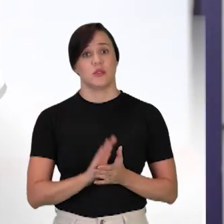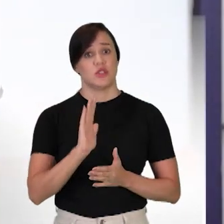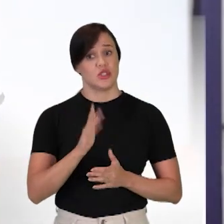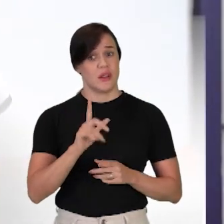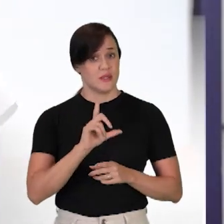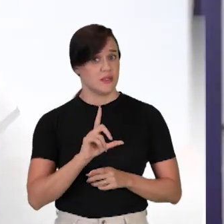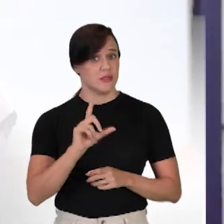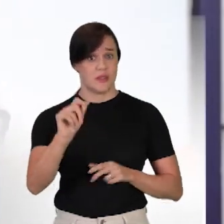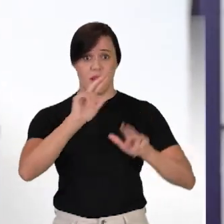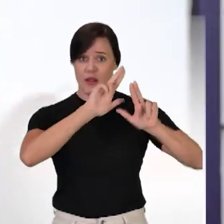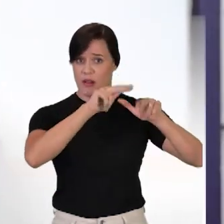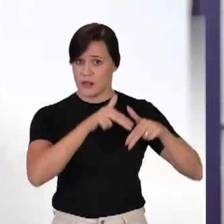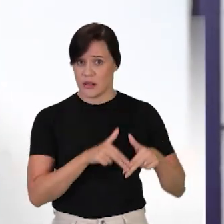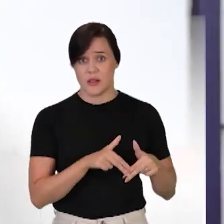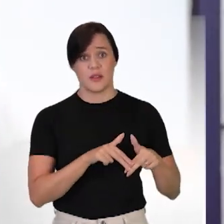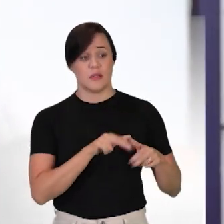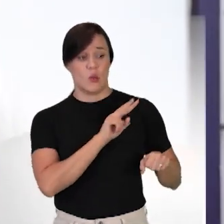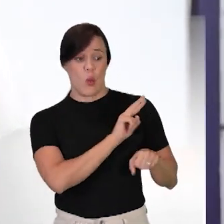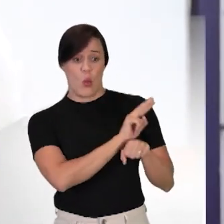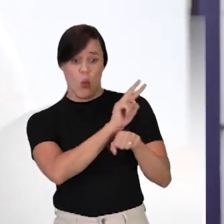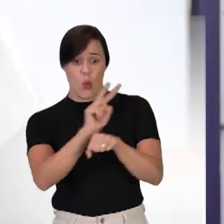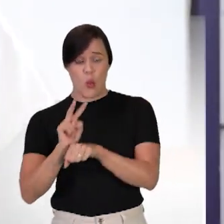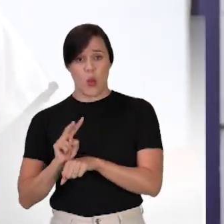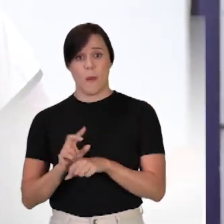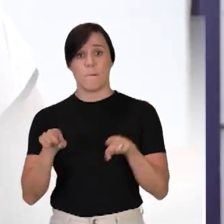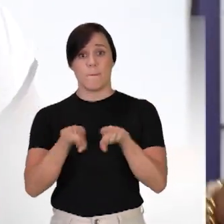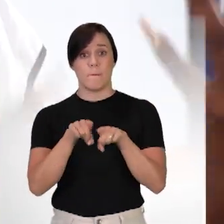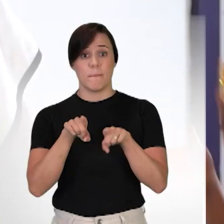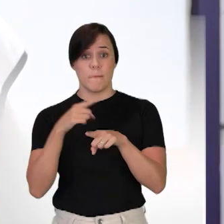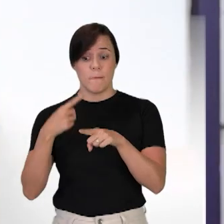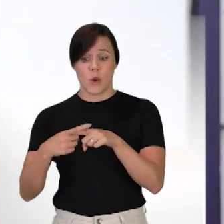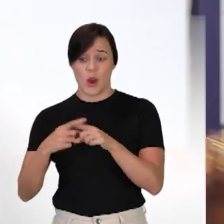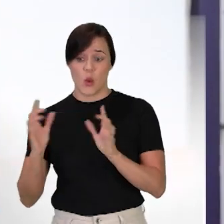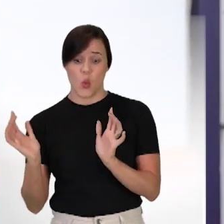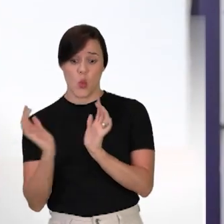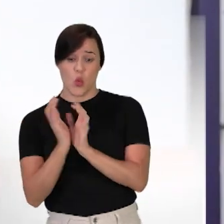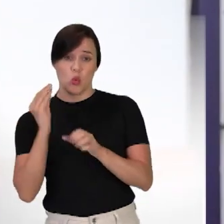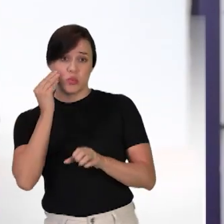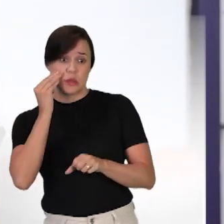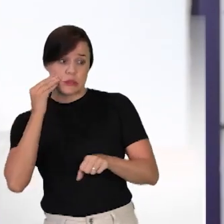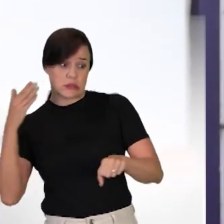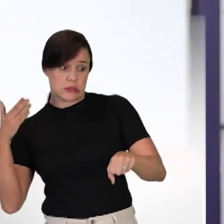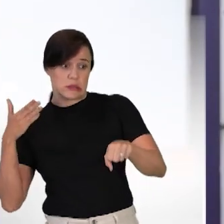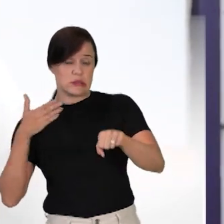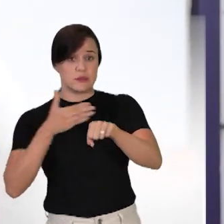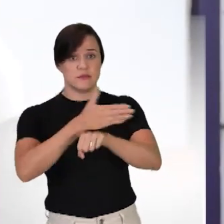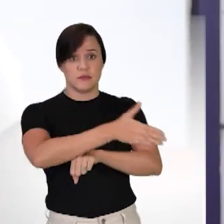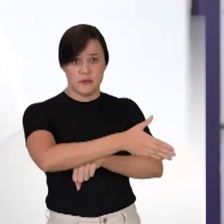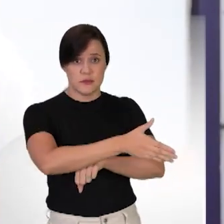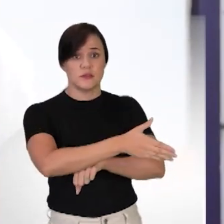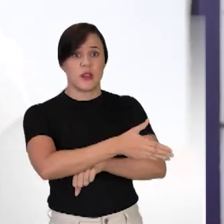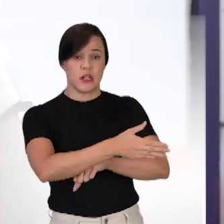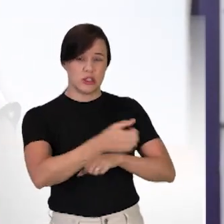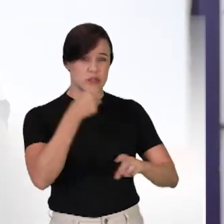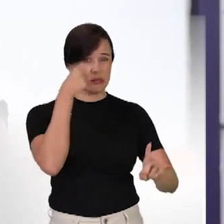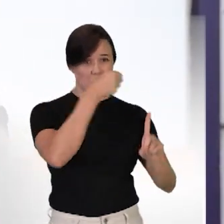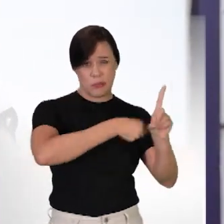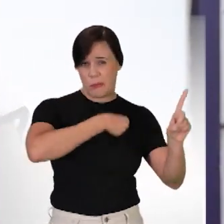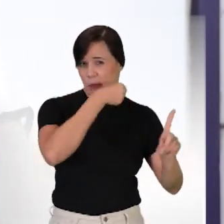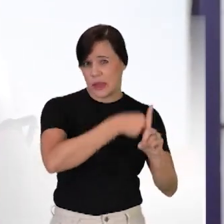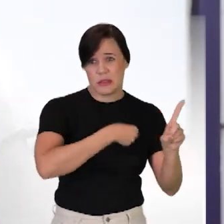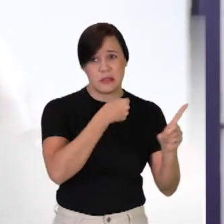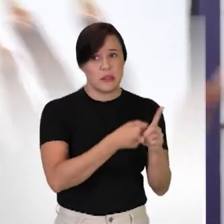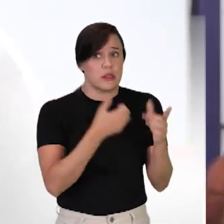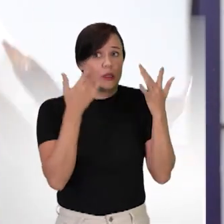dessa casa legislativa escoltada porque existia um grupo de pessoas tentando invadir a casa para poder me lixar